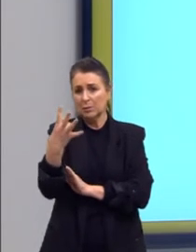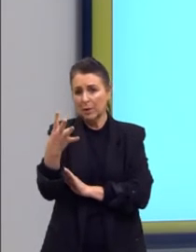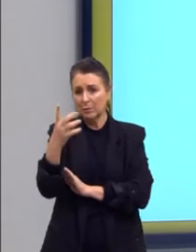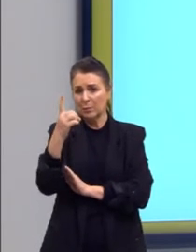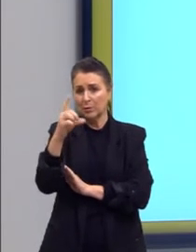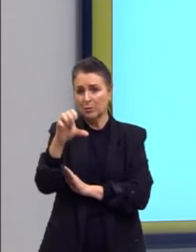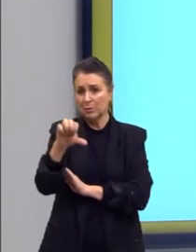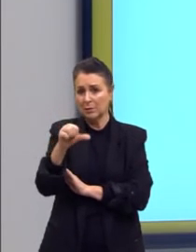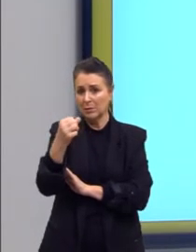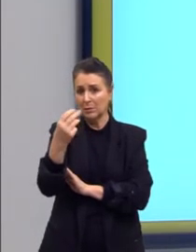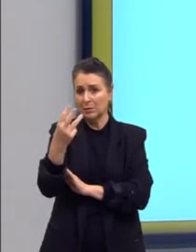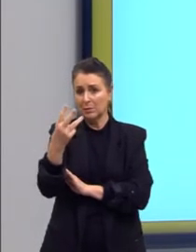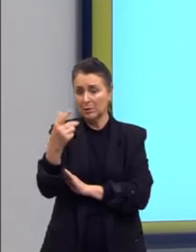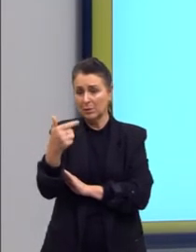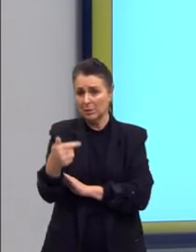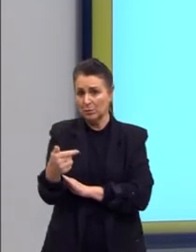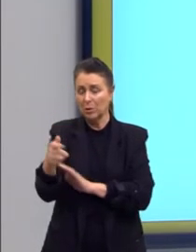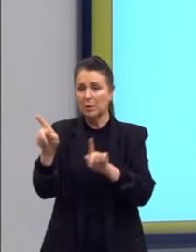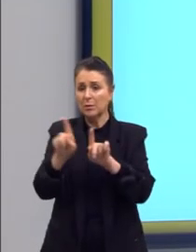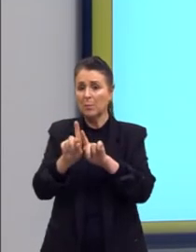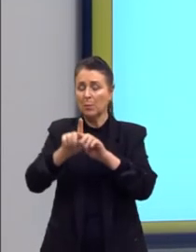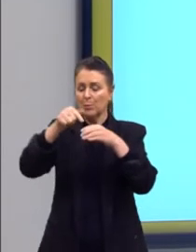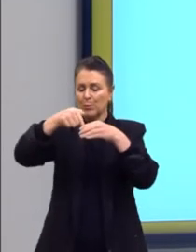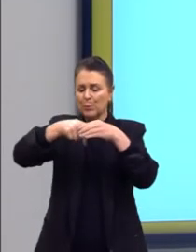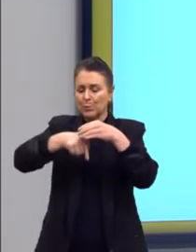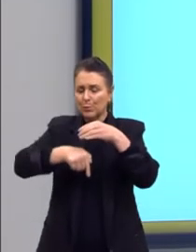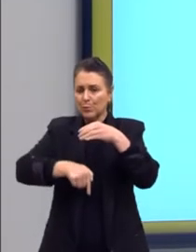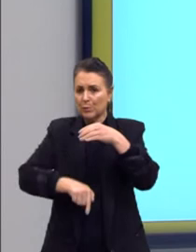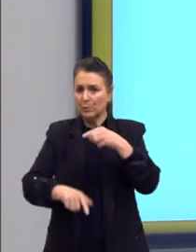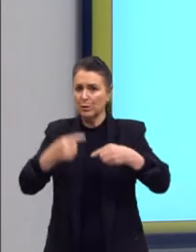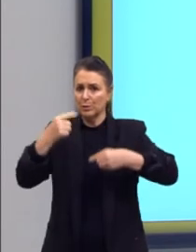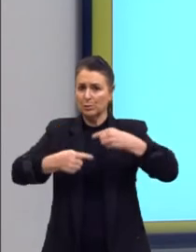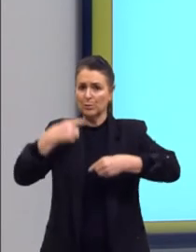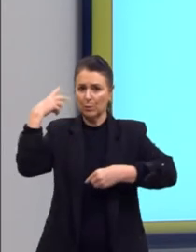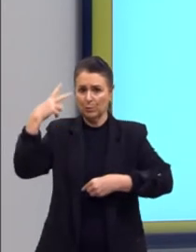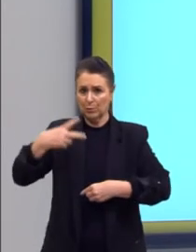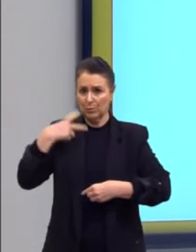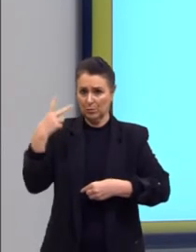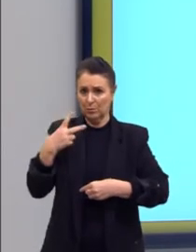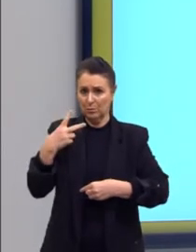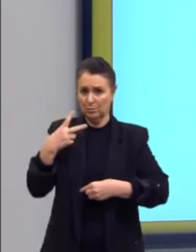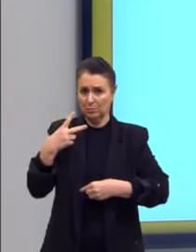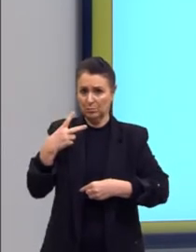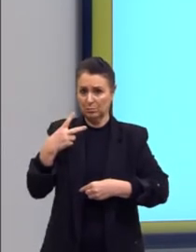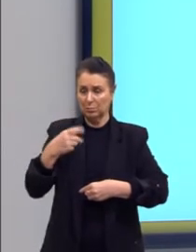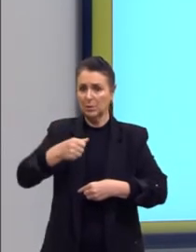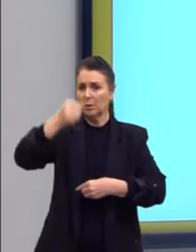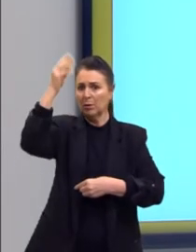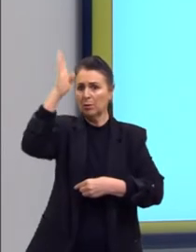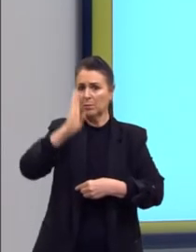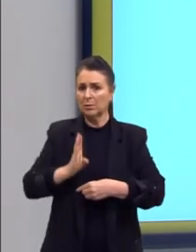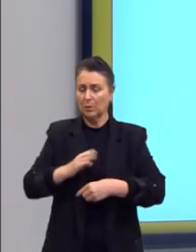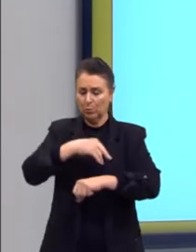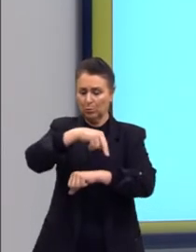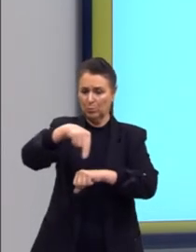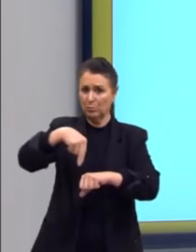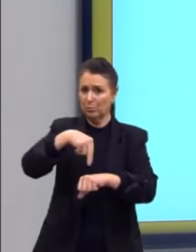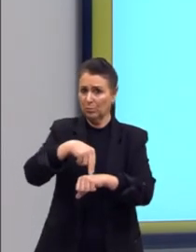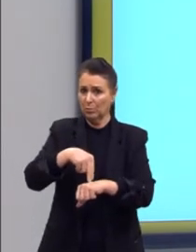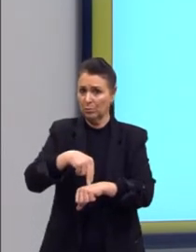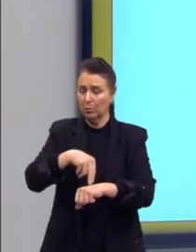radicalização da política, e isso reflete um cenário não só brasileiro, como nacional. No mundo